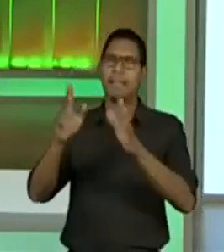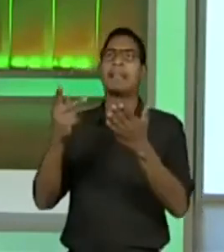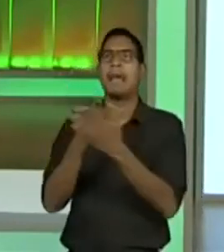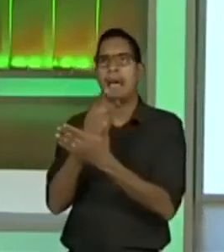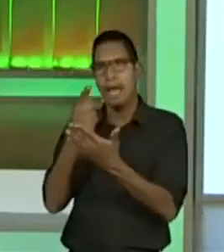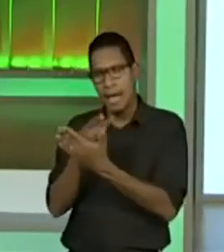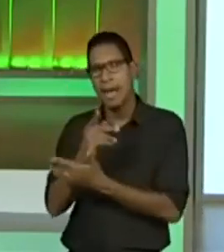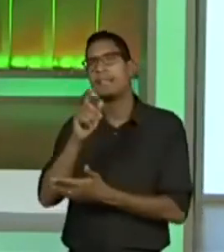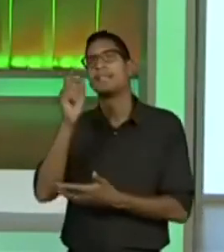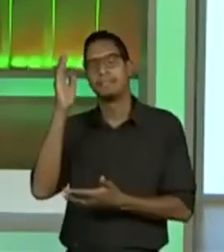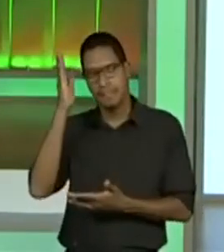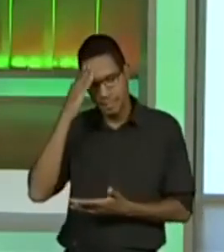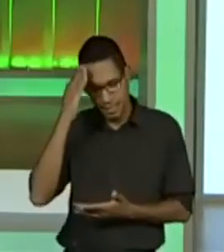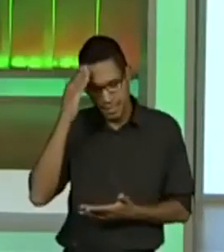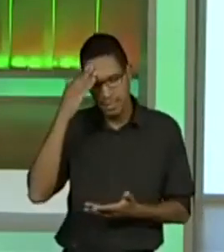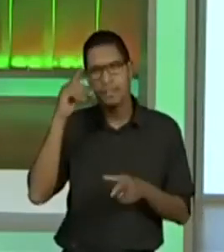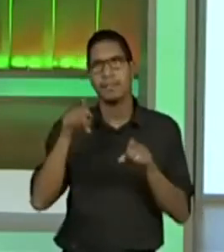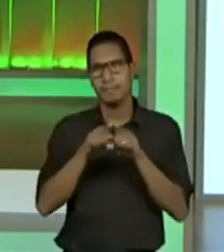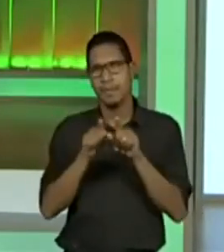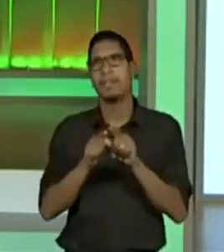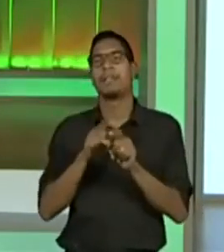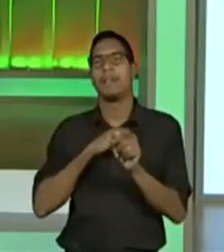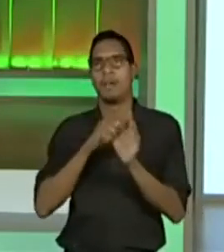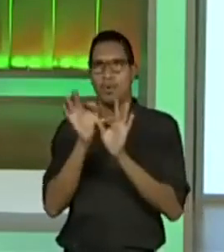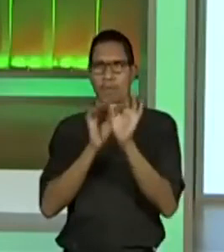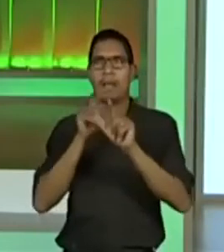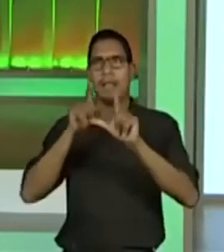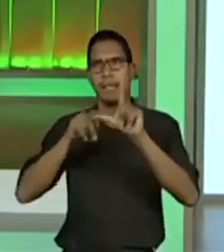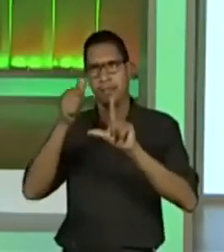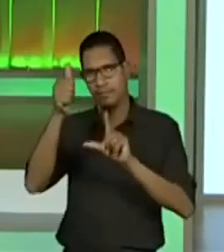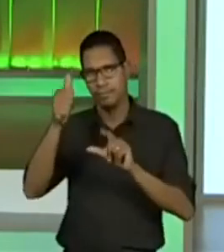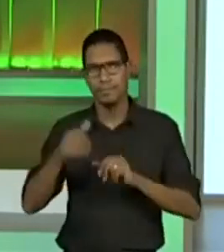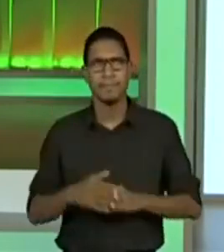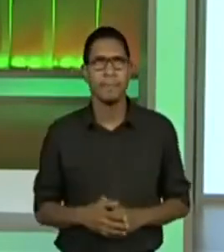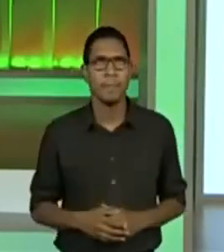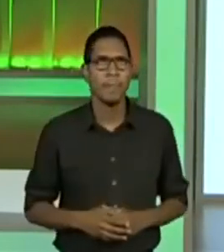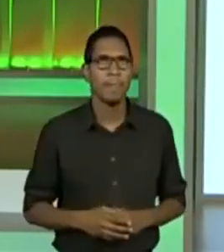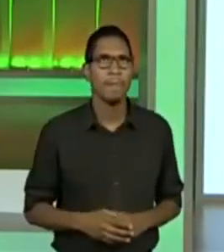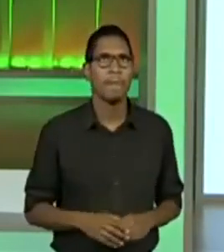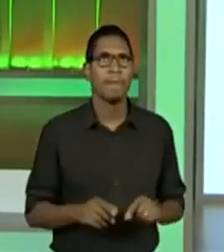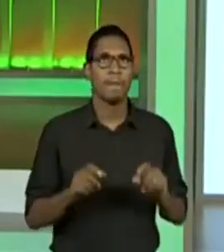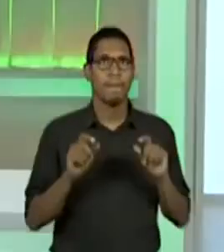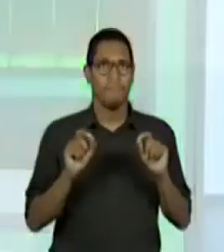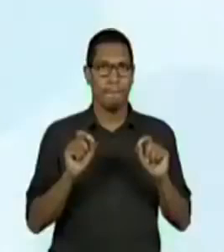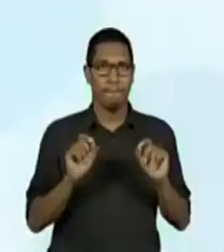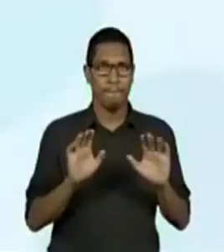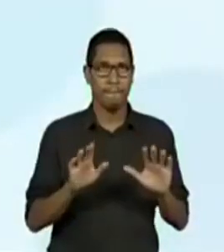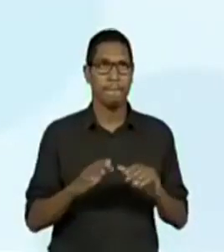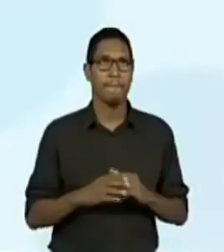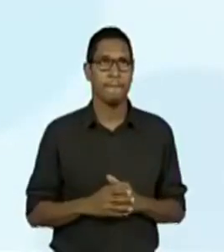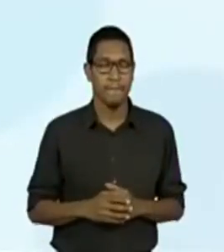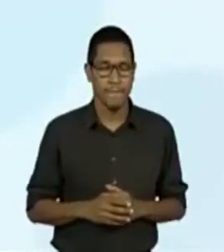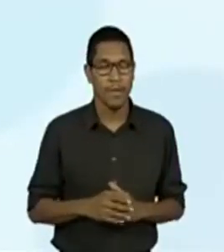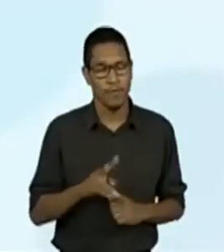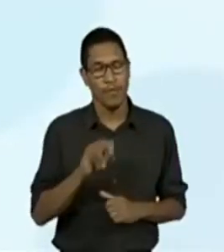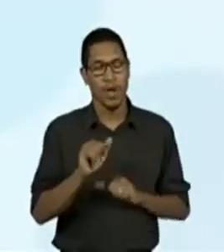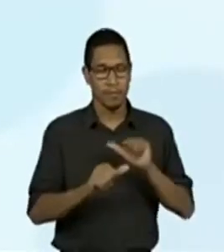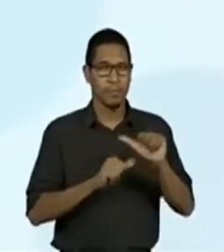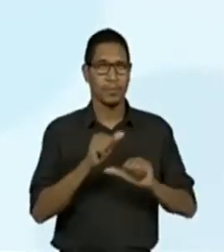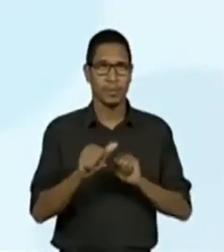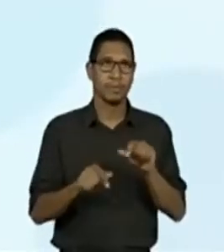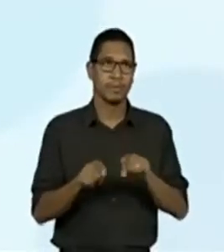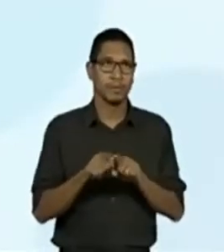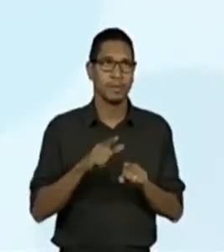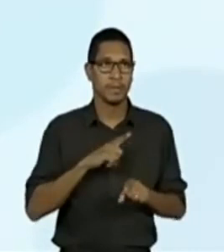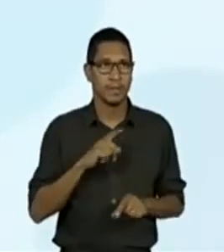calma. Vou ficar igual aonde? Calma, gente, nós vamos chegar lá. Ó, lá, está todo mundo falando, ó, aqui, eu vou alterar. De